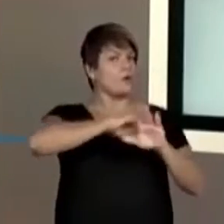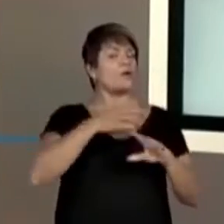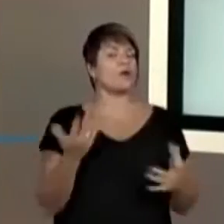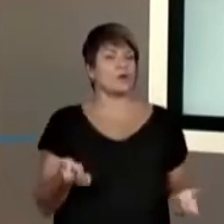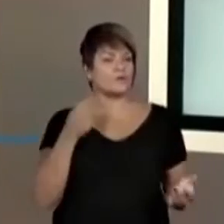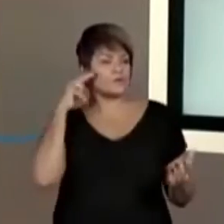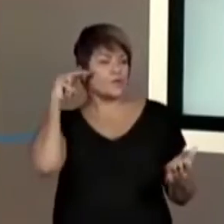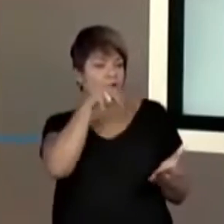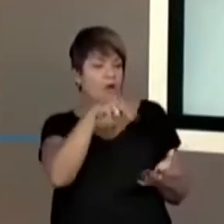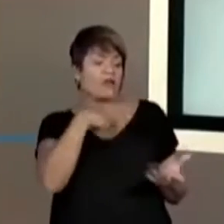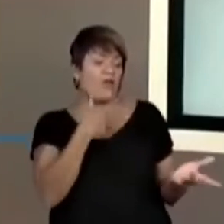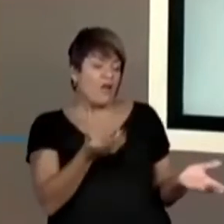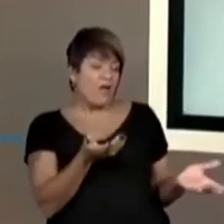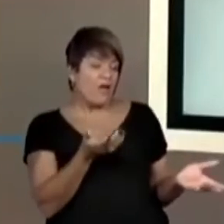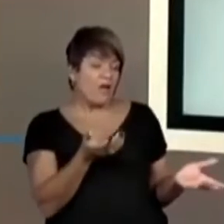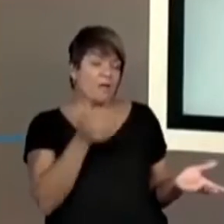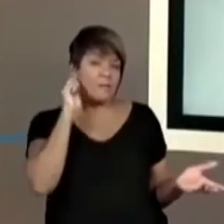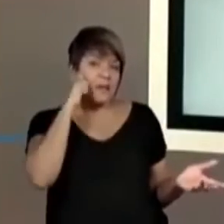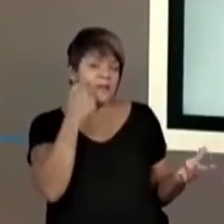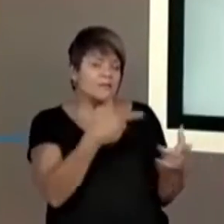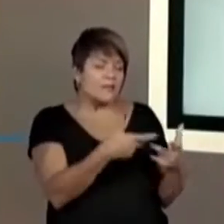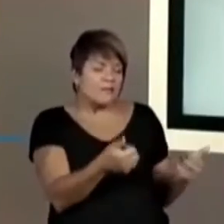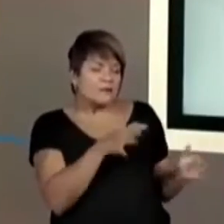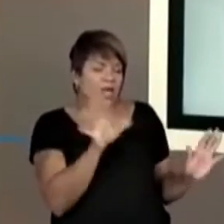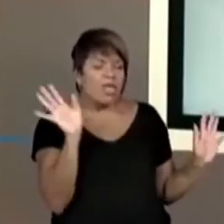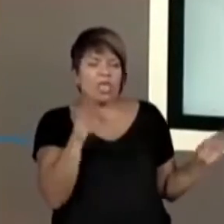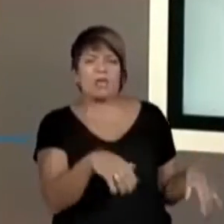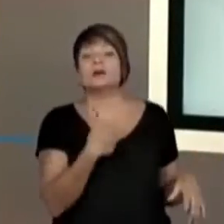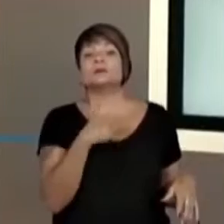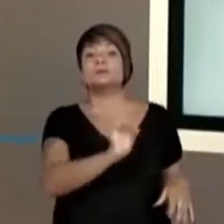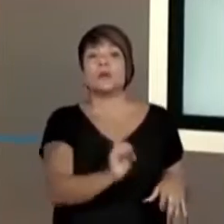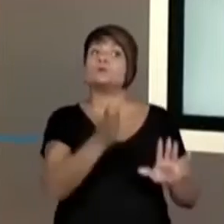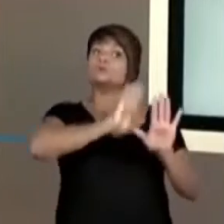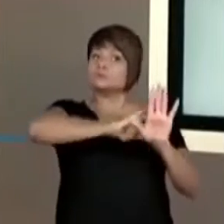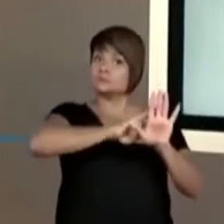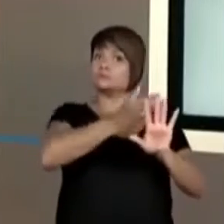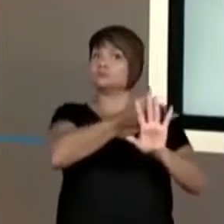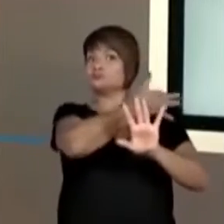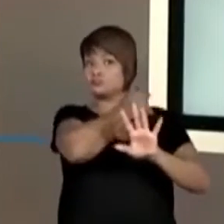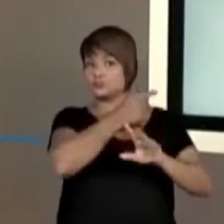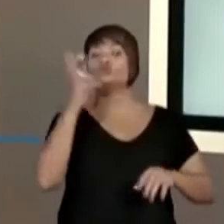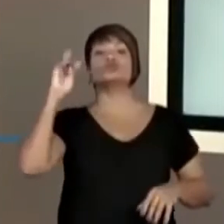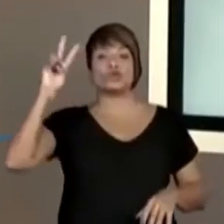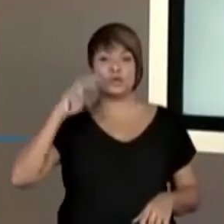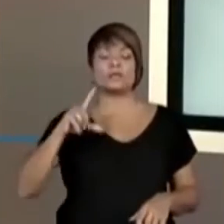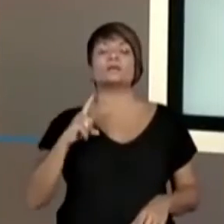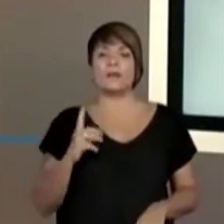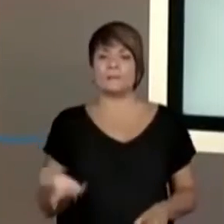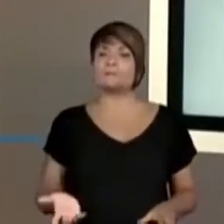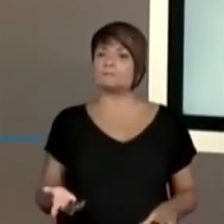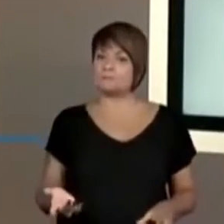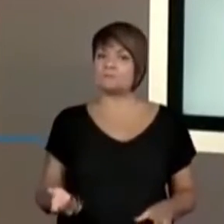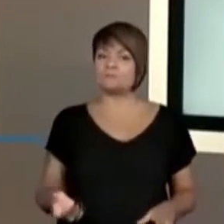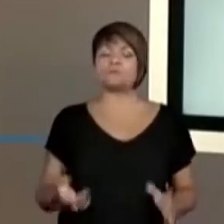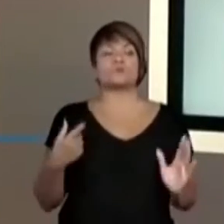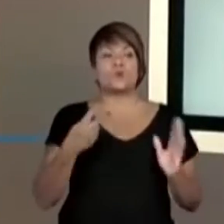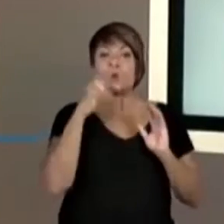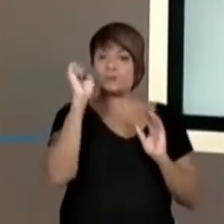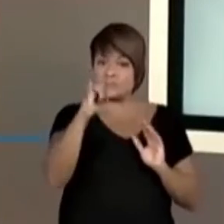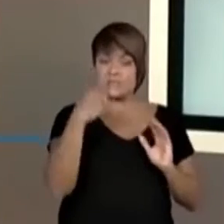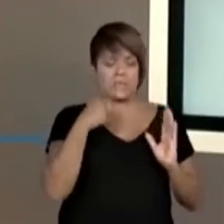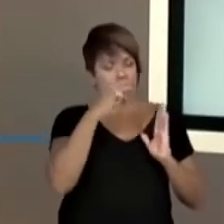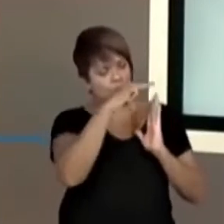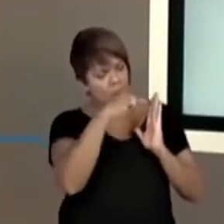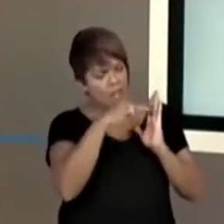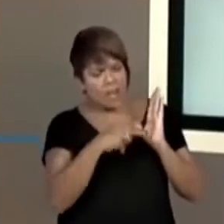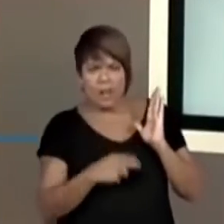dessa boneca e que é uma boneca super fácil de construir. E será que a gente, realizando a leitura do texto, nós vamos conseguir